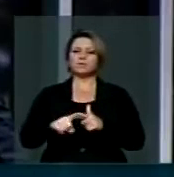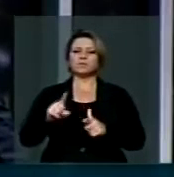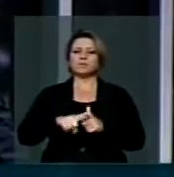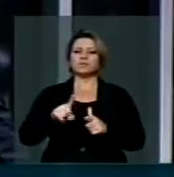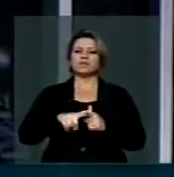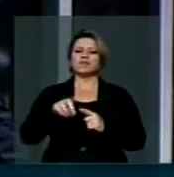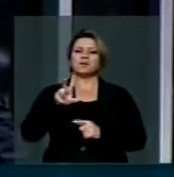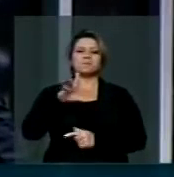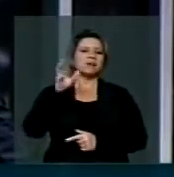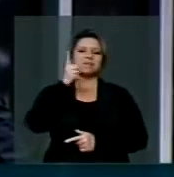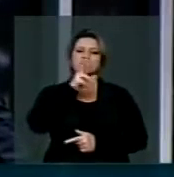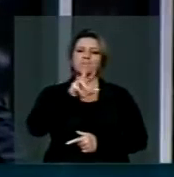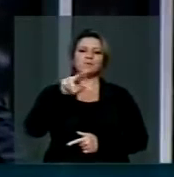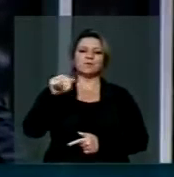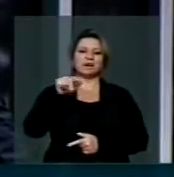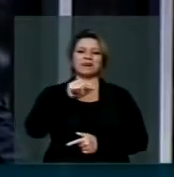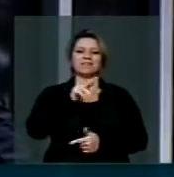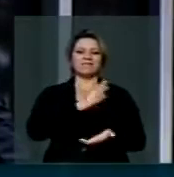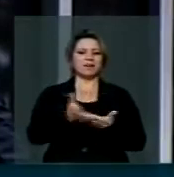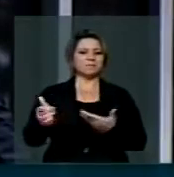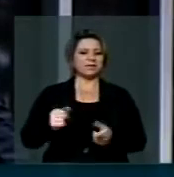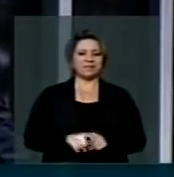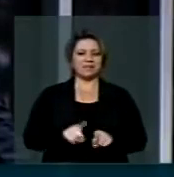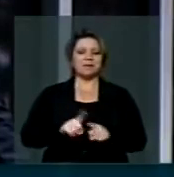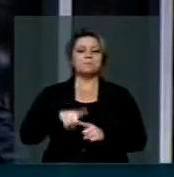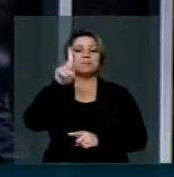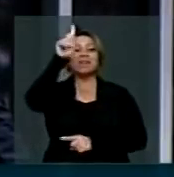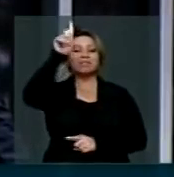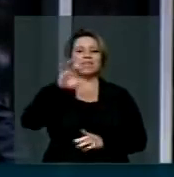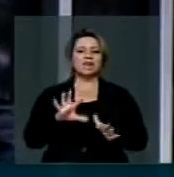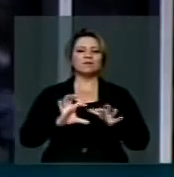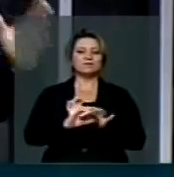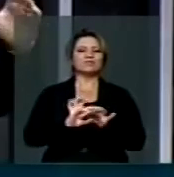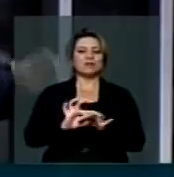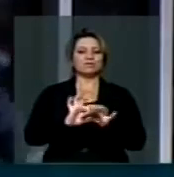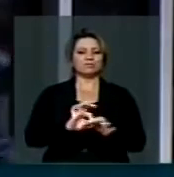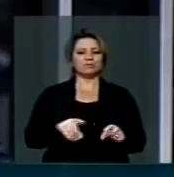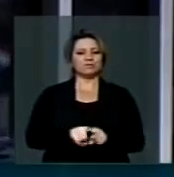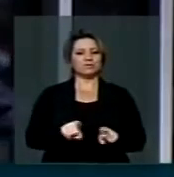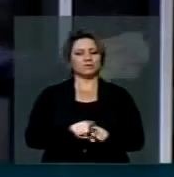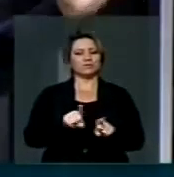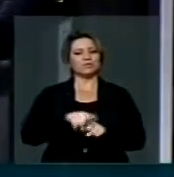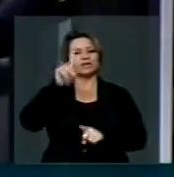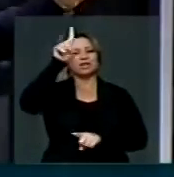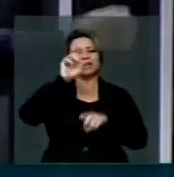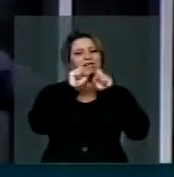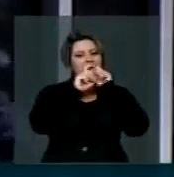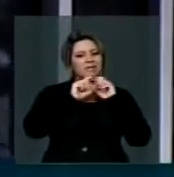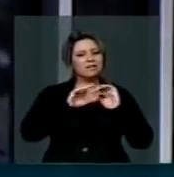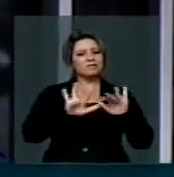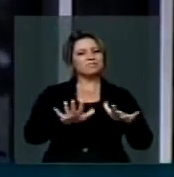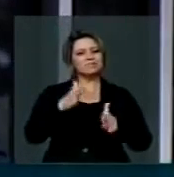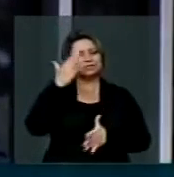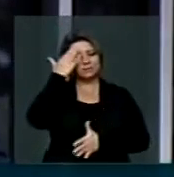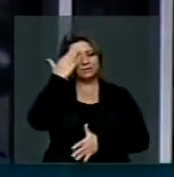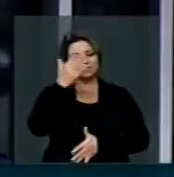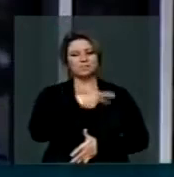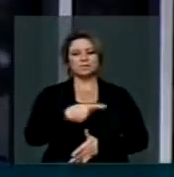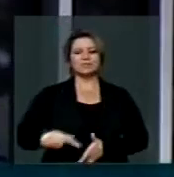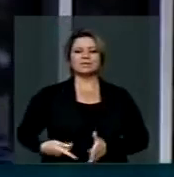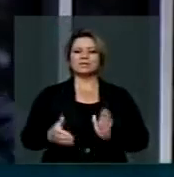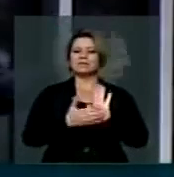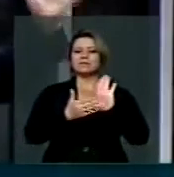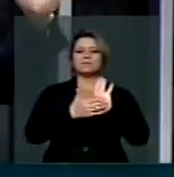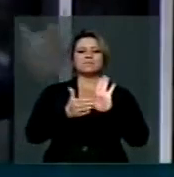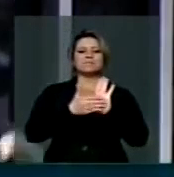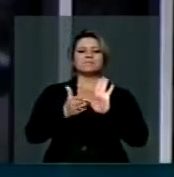mas jamais vencidos, porque é maior o que está conosco do que aquele que nos afronta. Que Deus os abençoe, obrigado, senhor presidente, parabéns